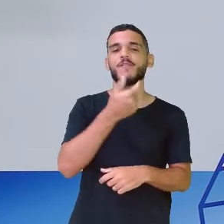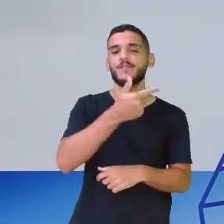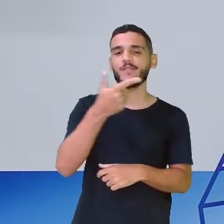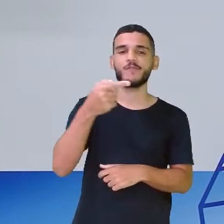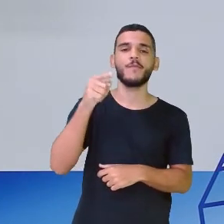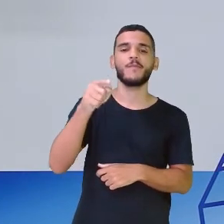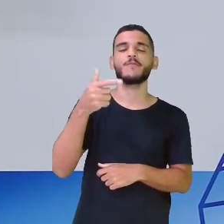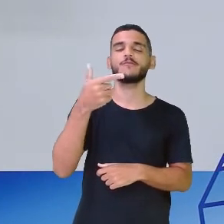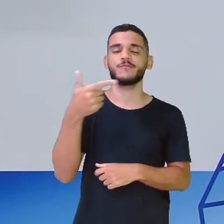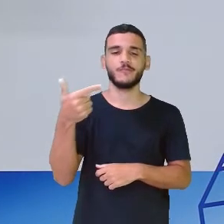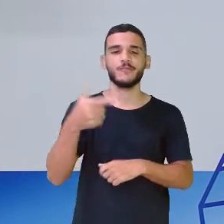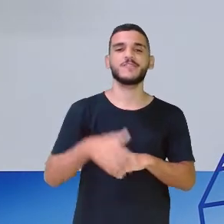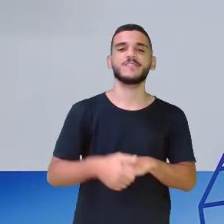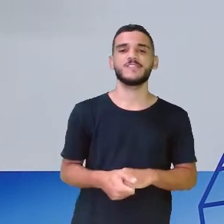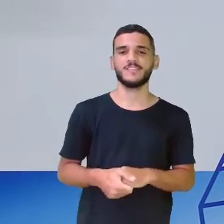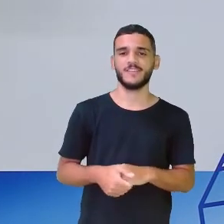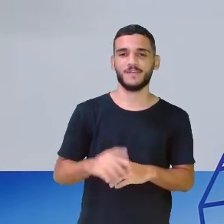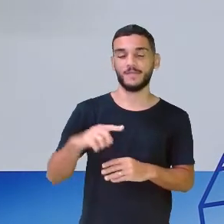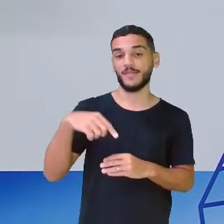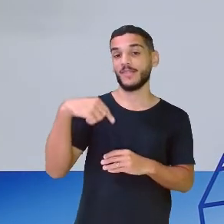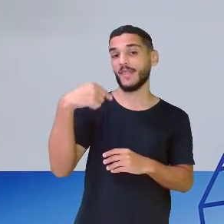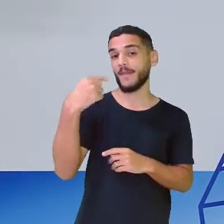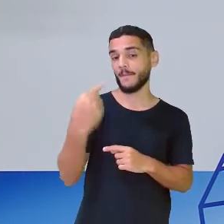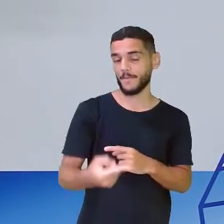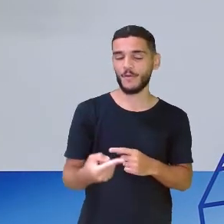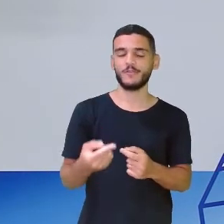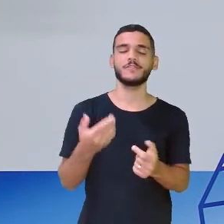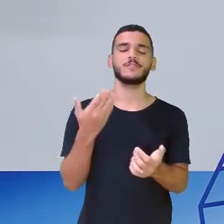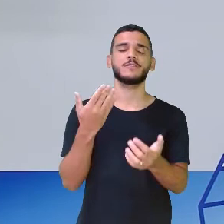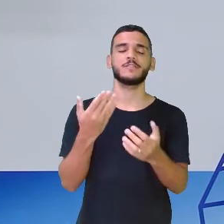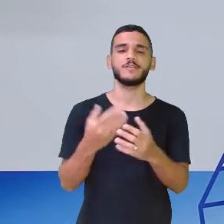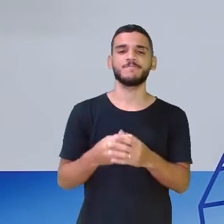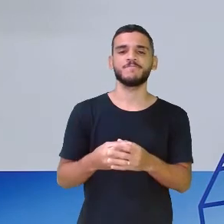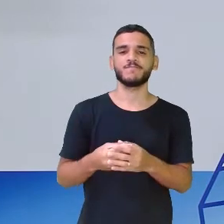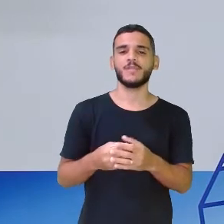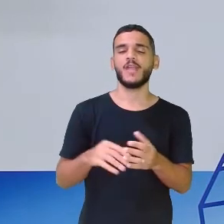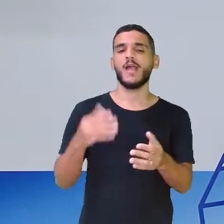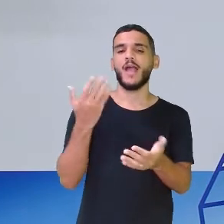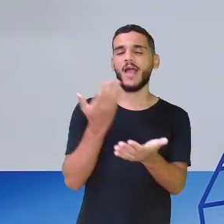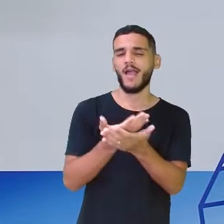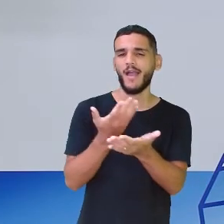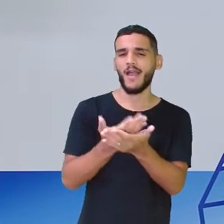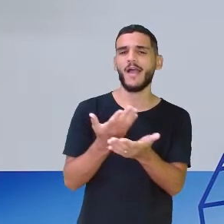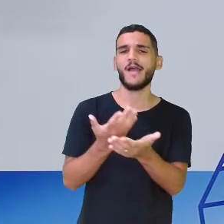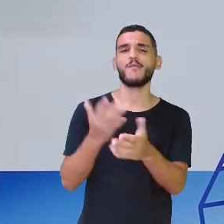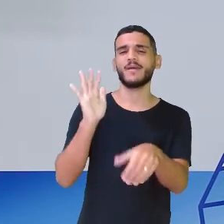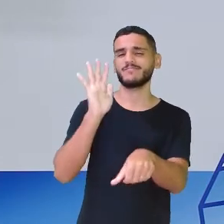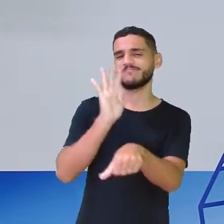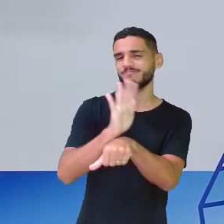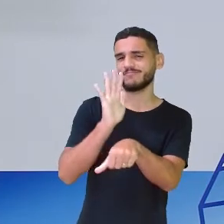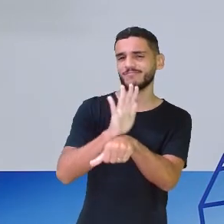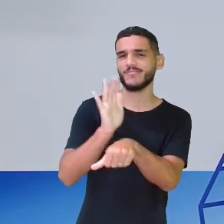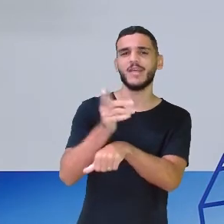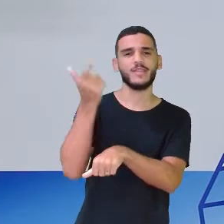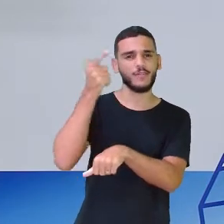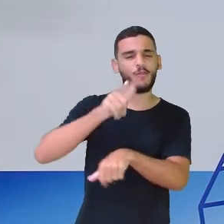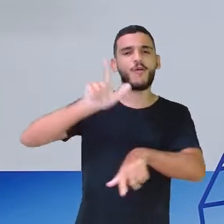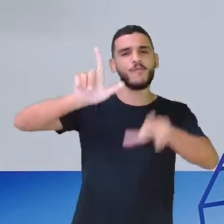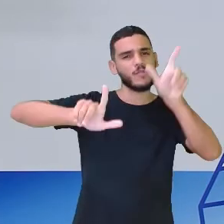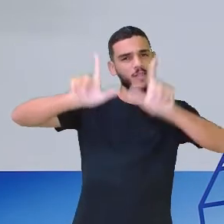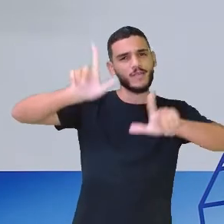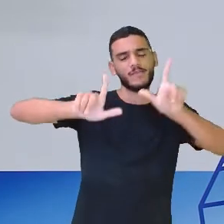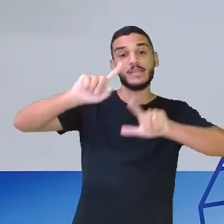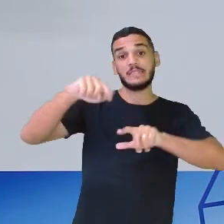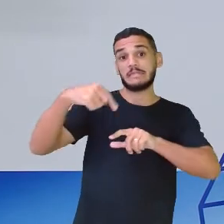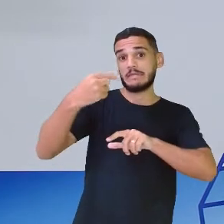.2. Posteriormente, essa aula será reprisada, não é, no horário da tarde. E